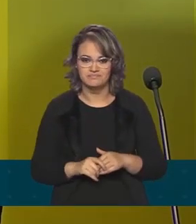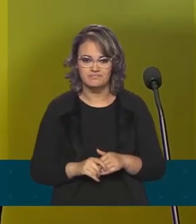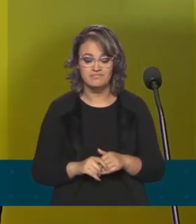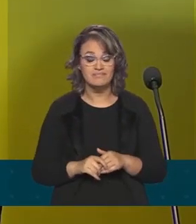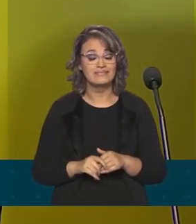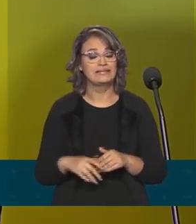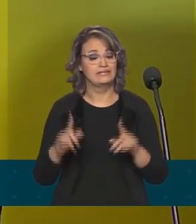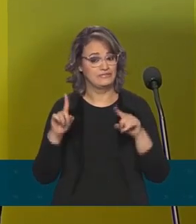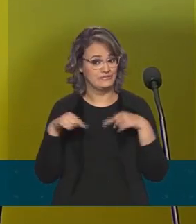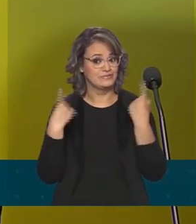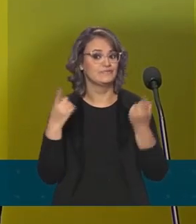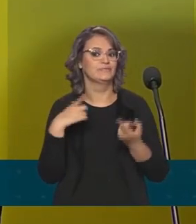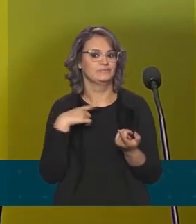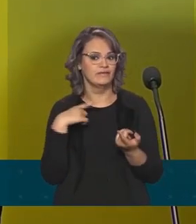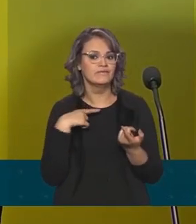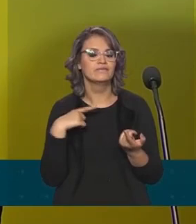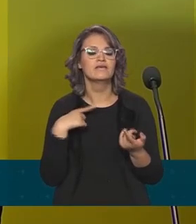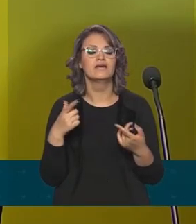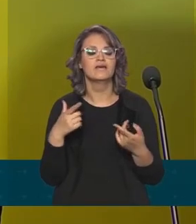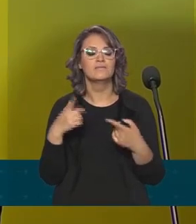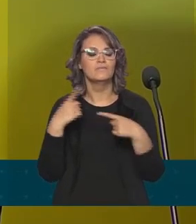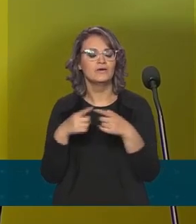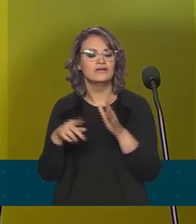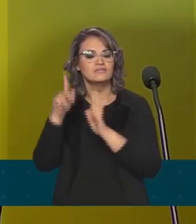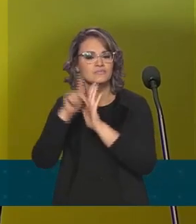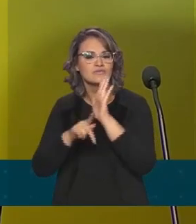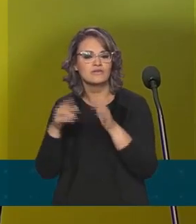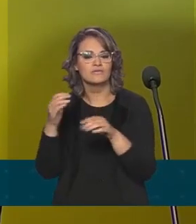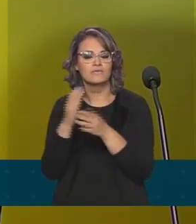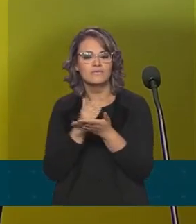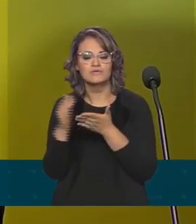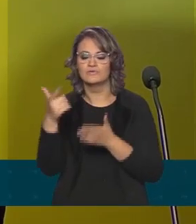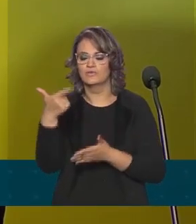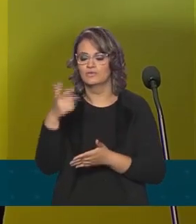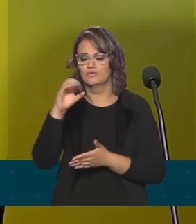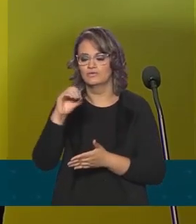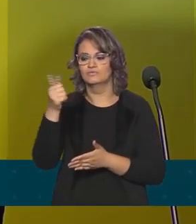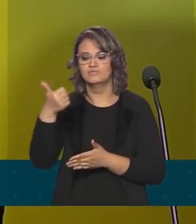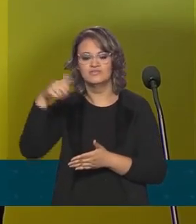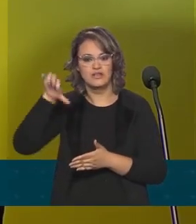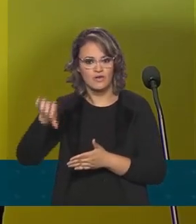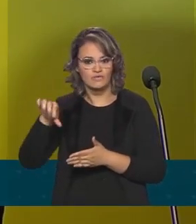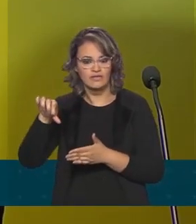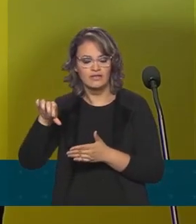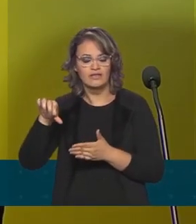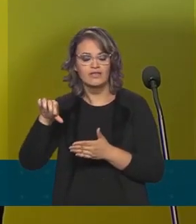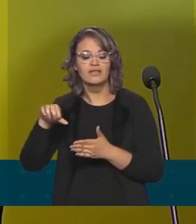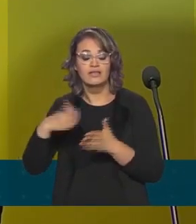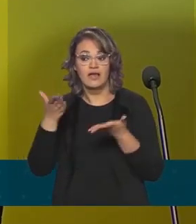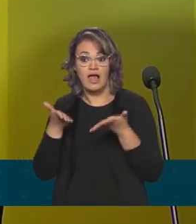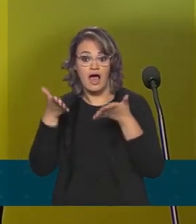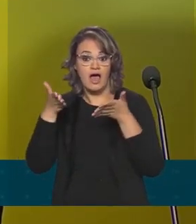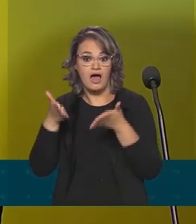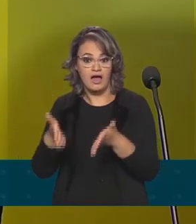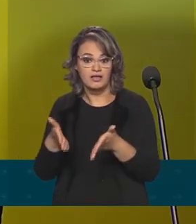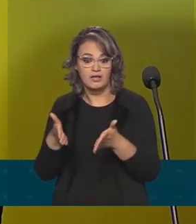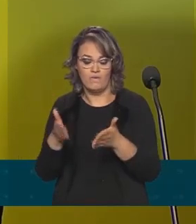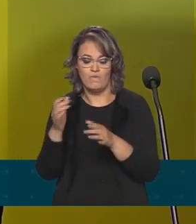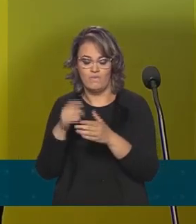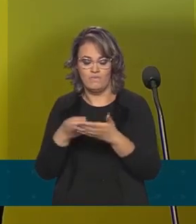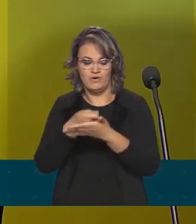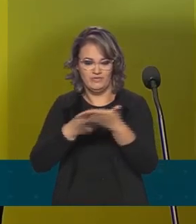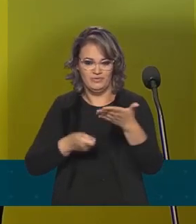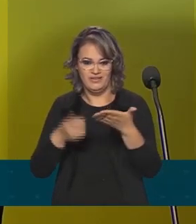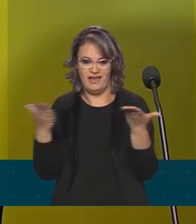desafio muito grande. Começamos com esse projeto em 2019 e já colocamos ele em prática no Enem de 2020, que está sendo aplicado